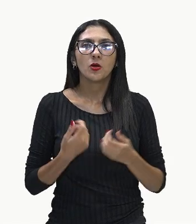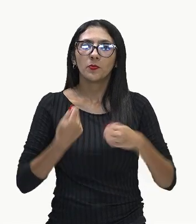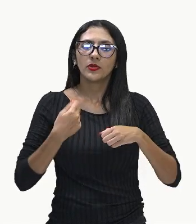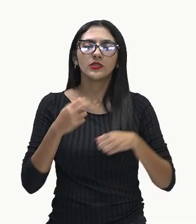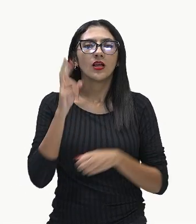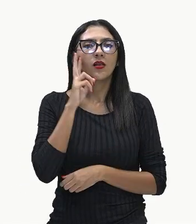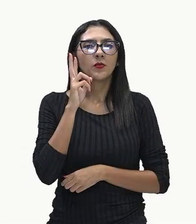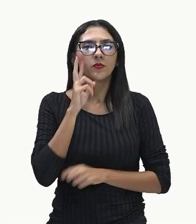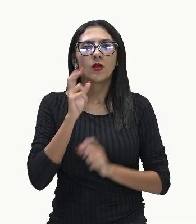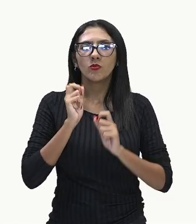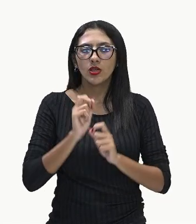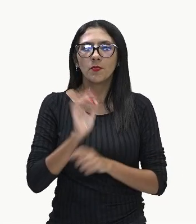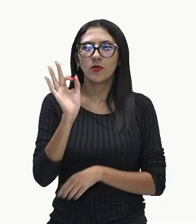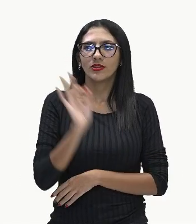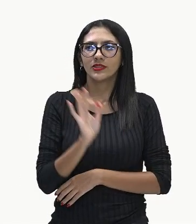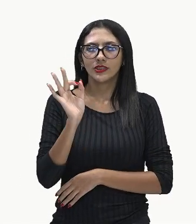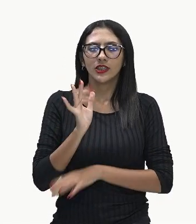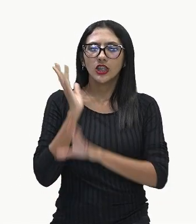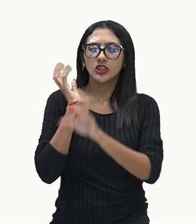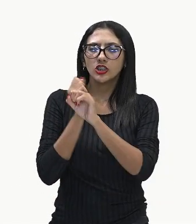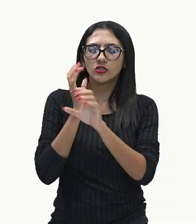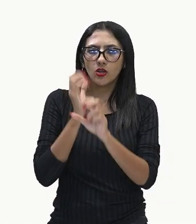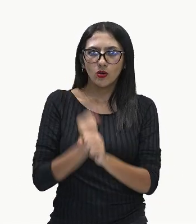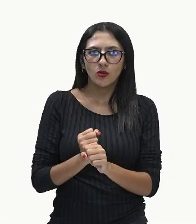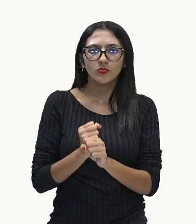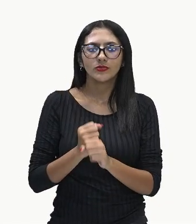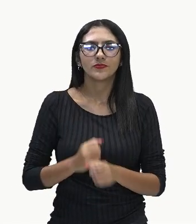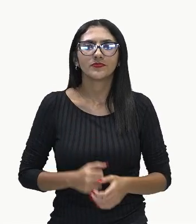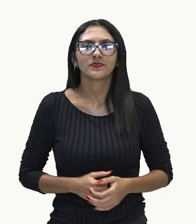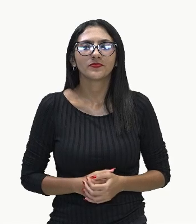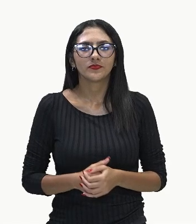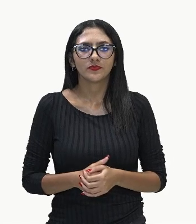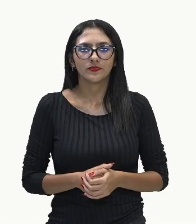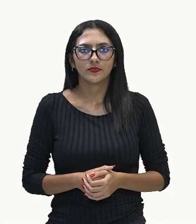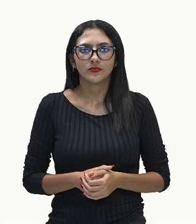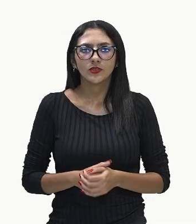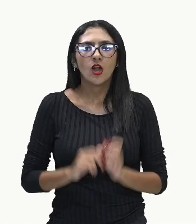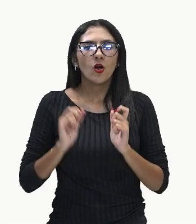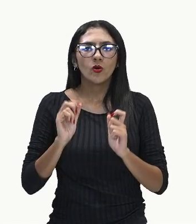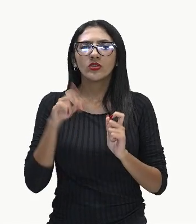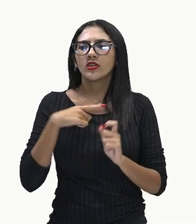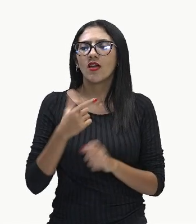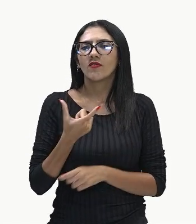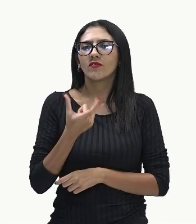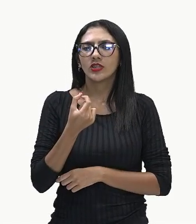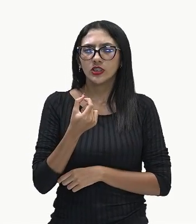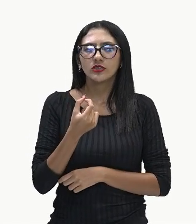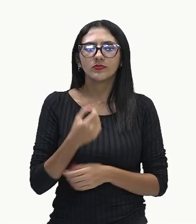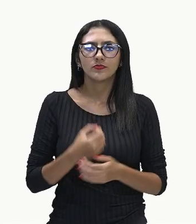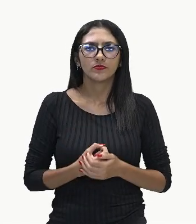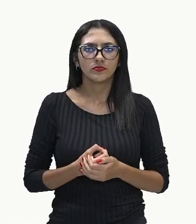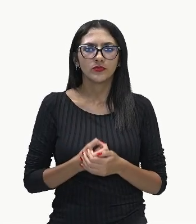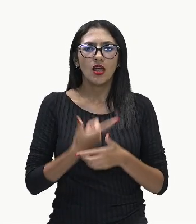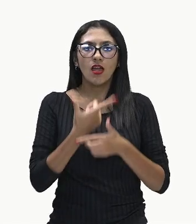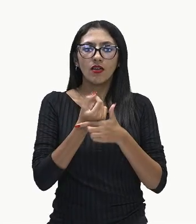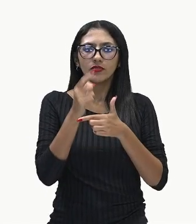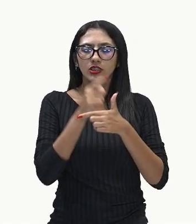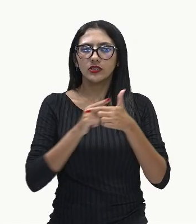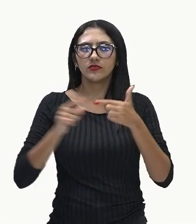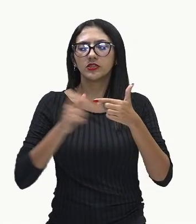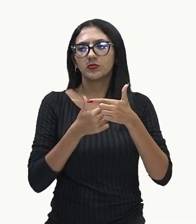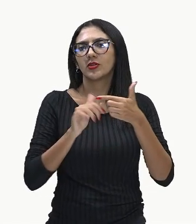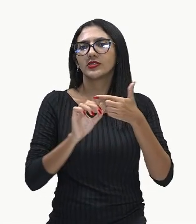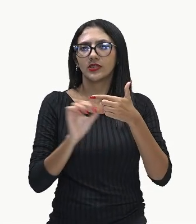de porcentagem, o que é é 20%, 20 por 100